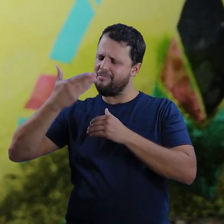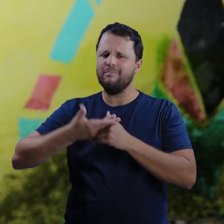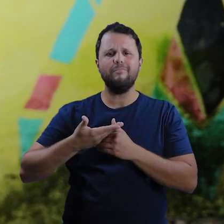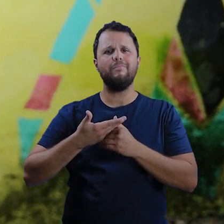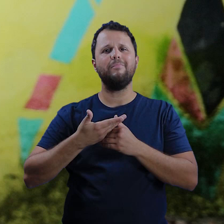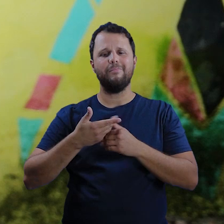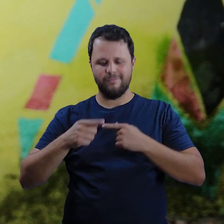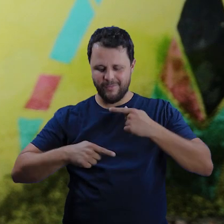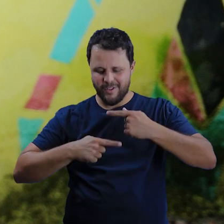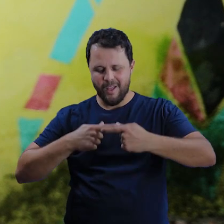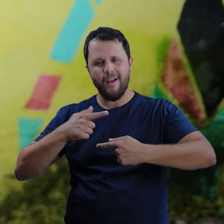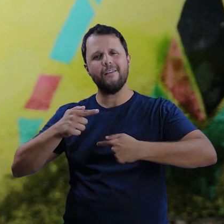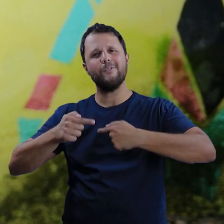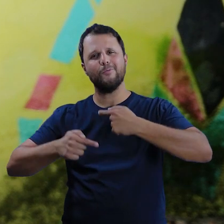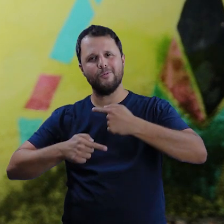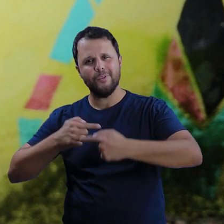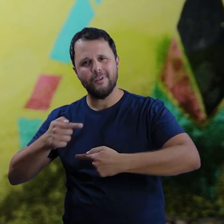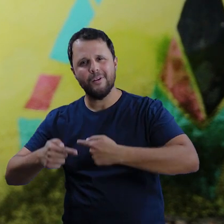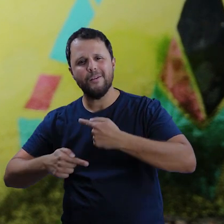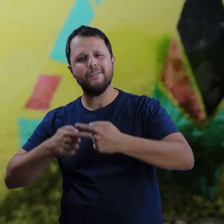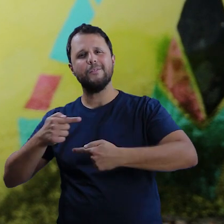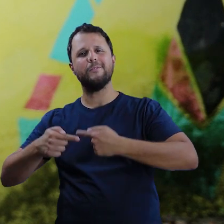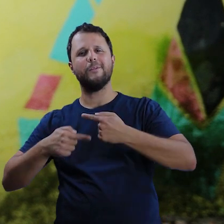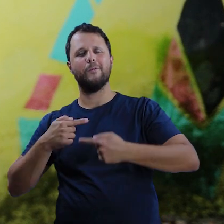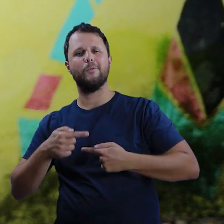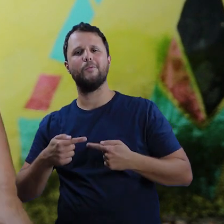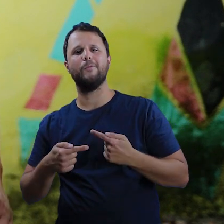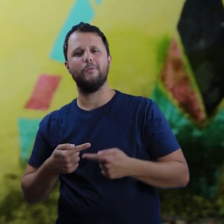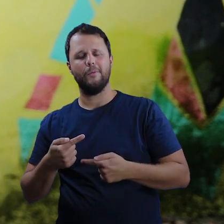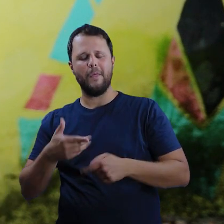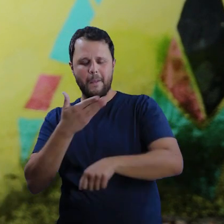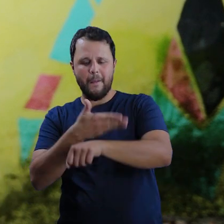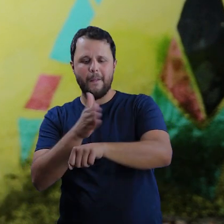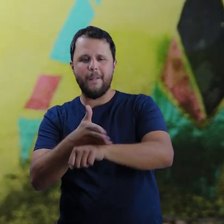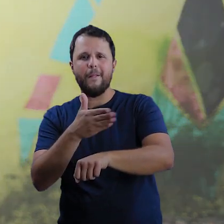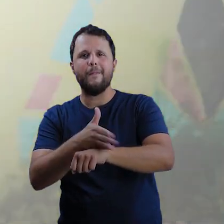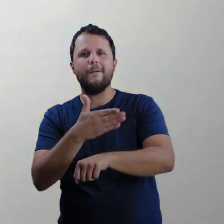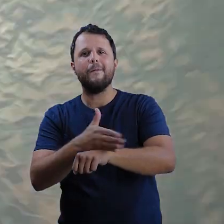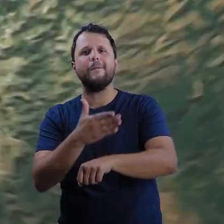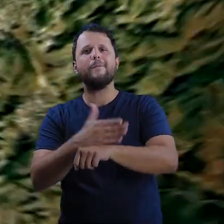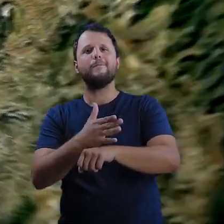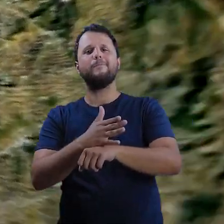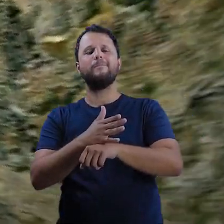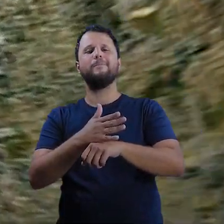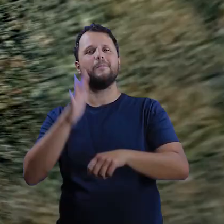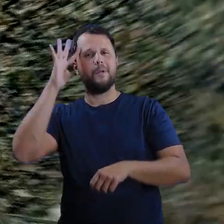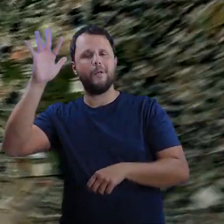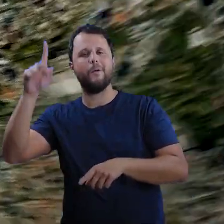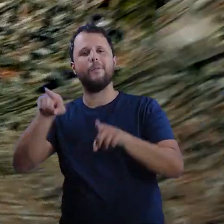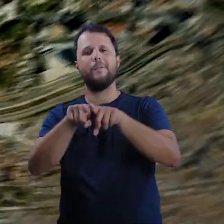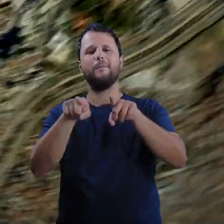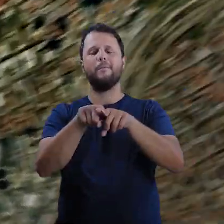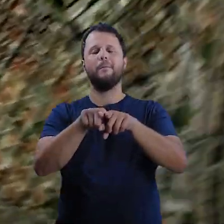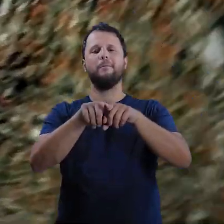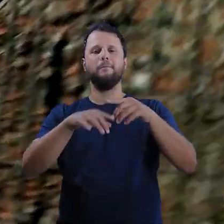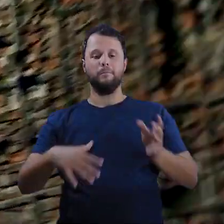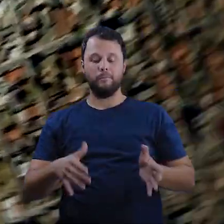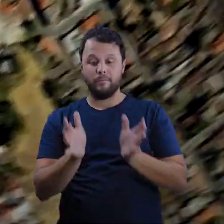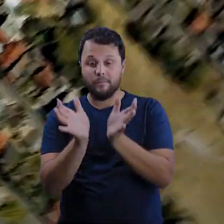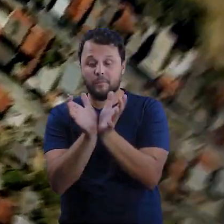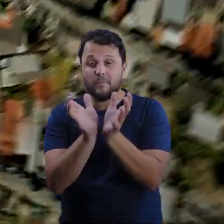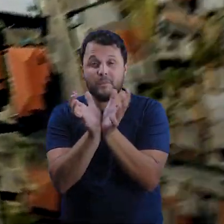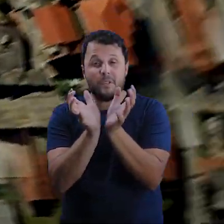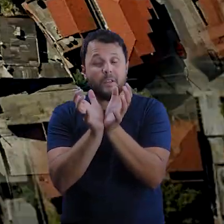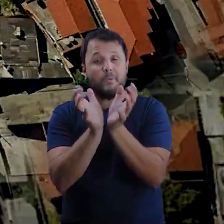repassado, né? E vivenciado por esse grupo de mulheres. Manzunguzu Caiango. A